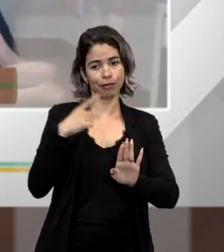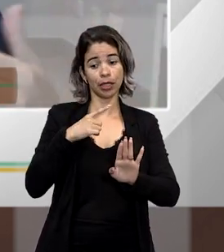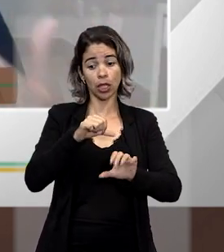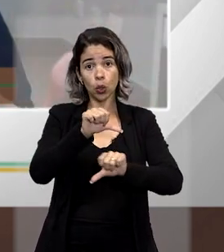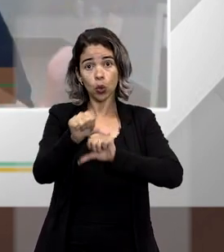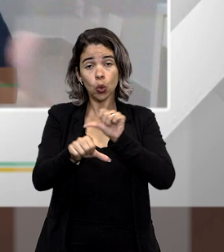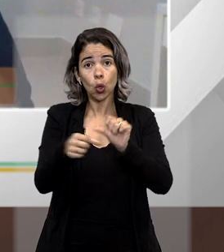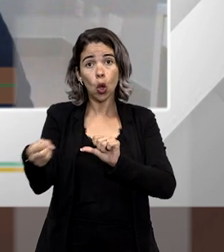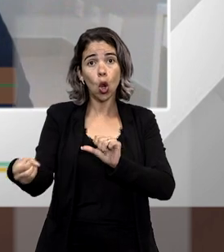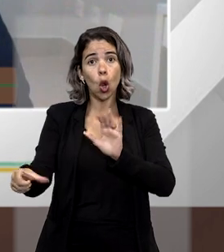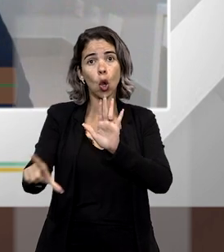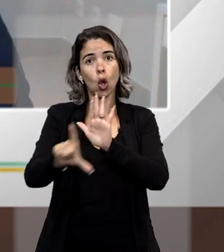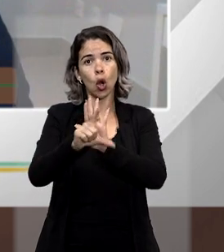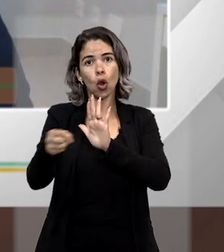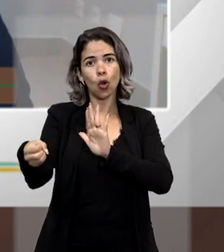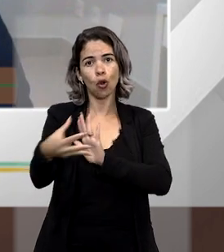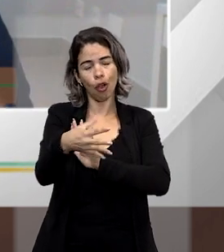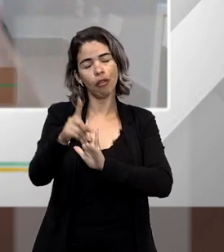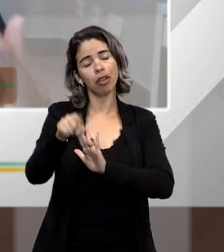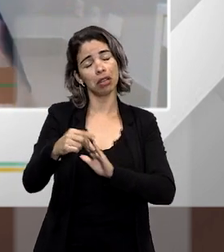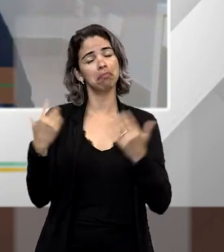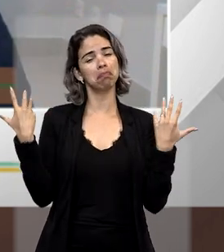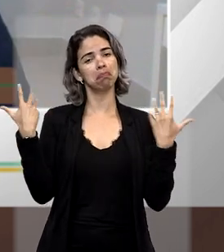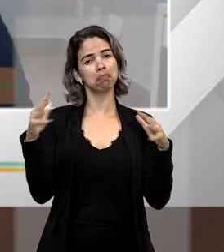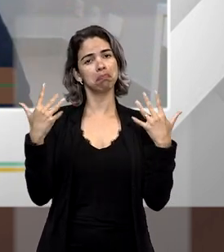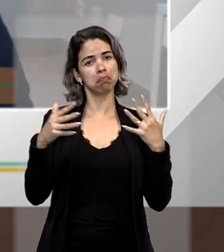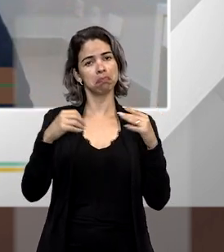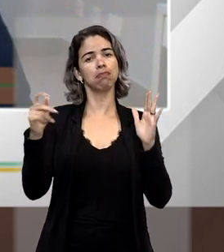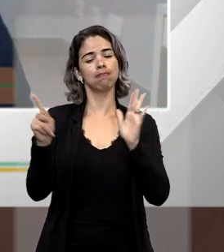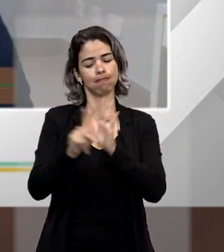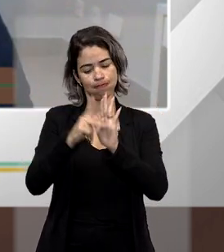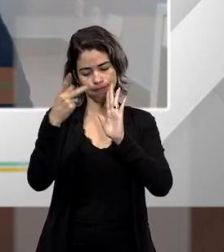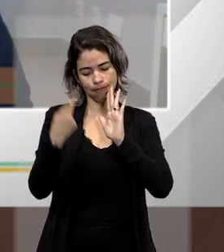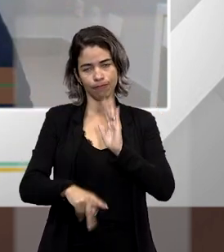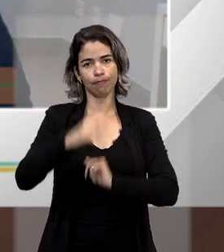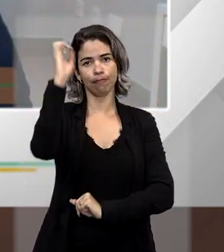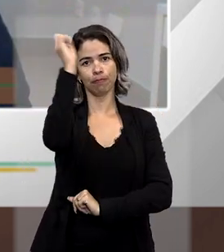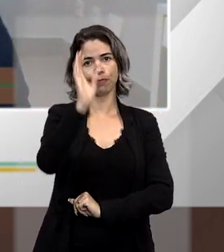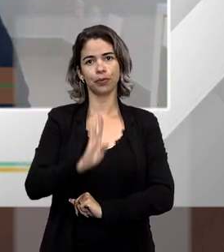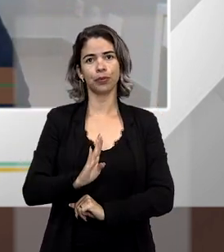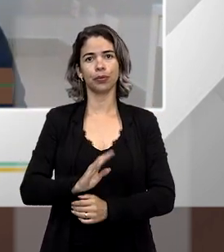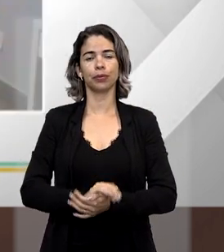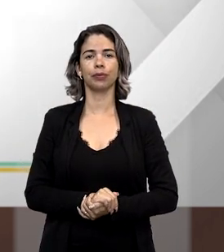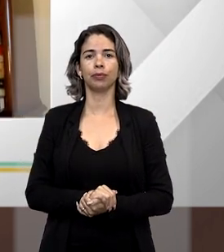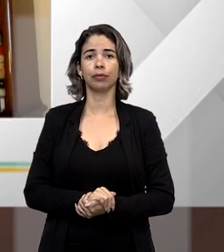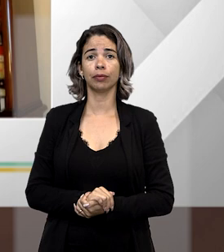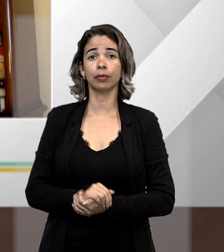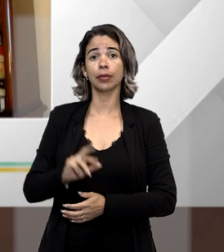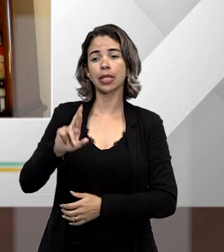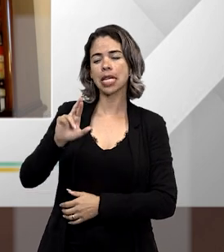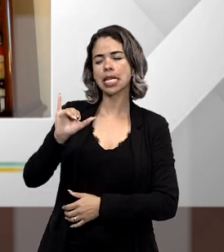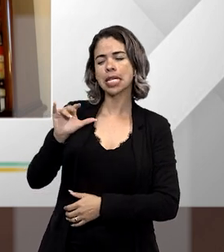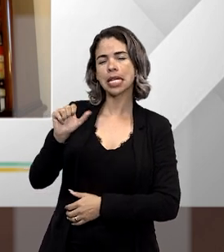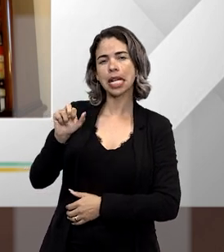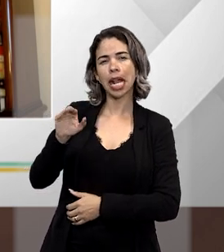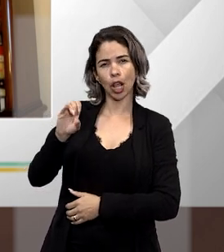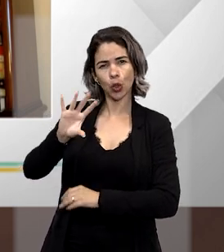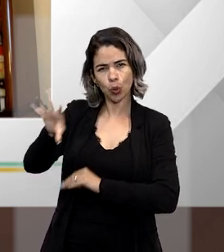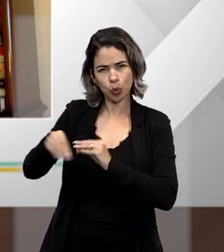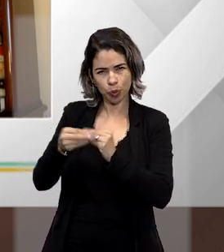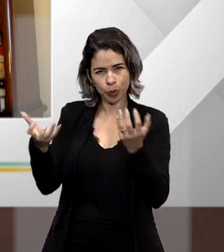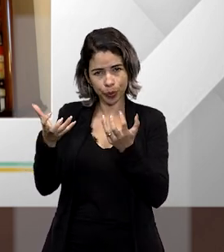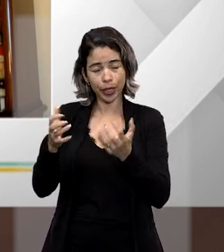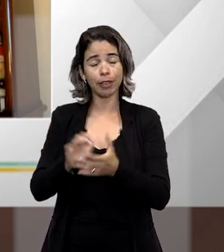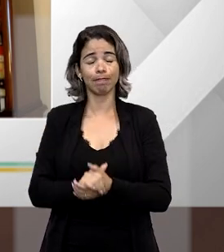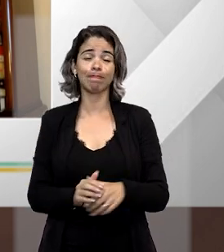Antiga com a edição da Lei 14.797 é digna de louvor no nosso país. Professor Ricardo, gostaria de complementar?